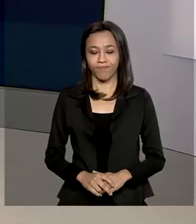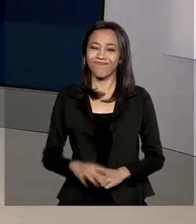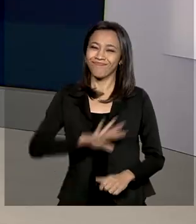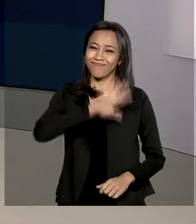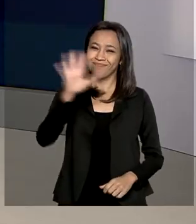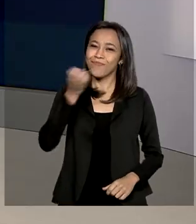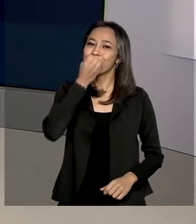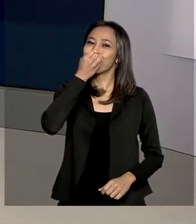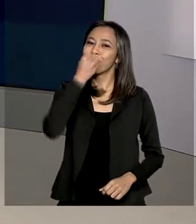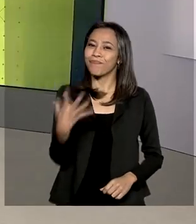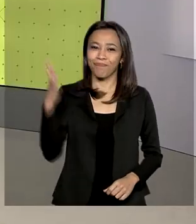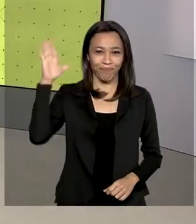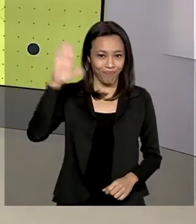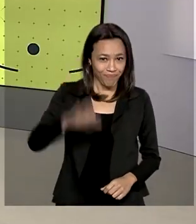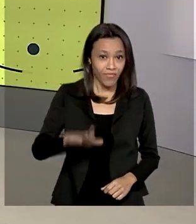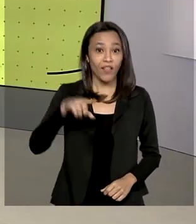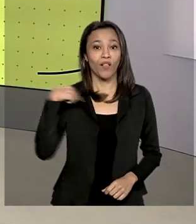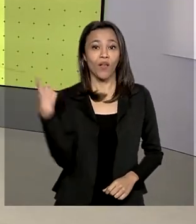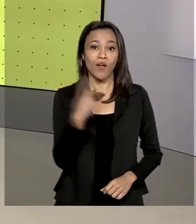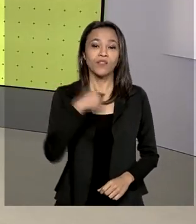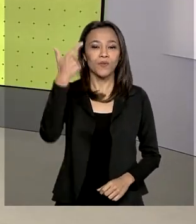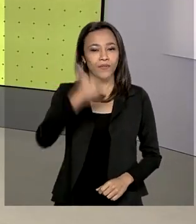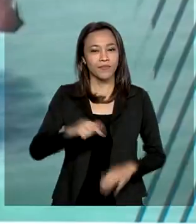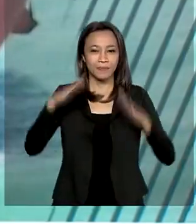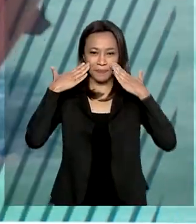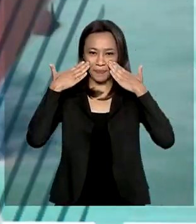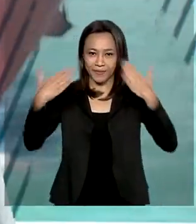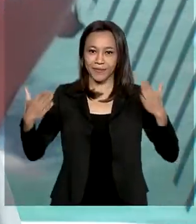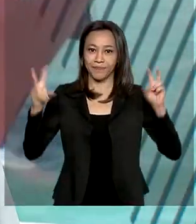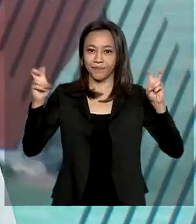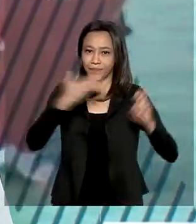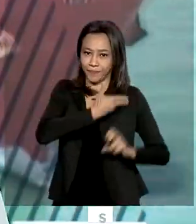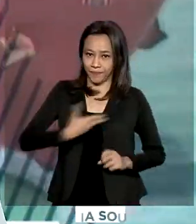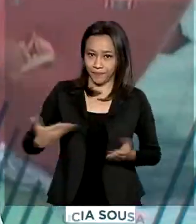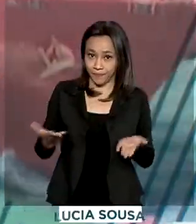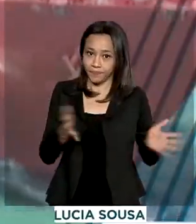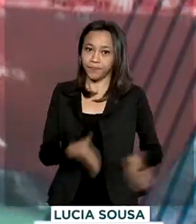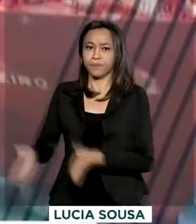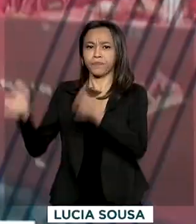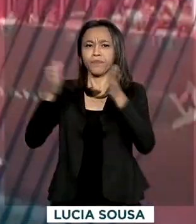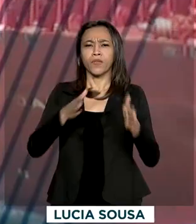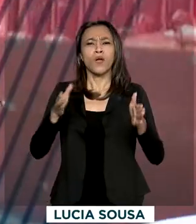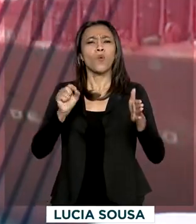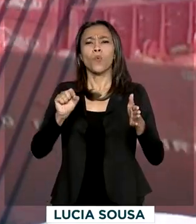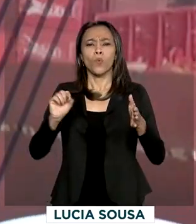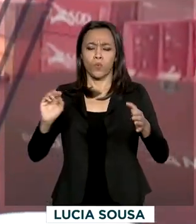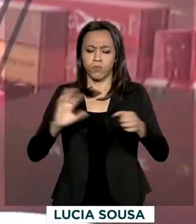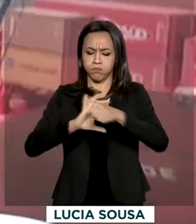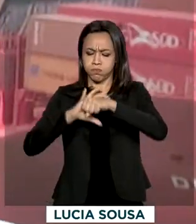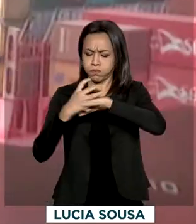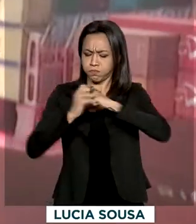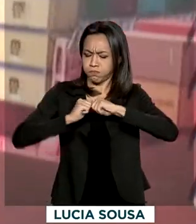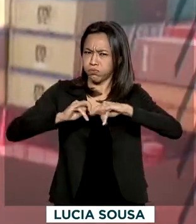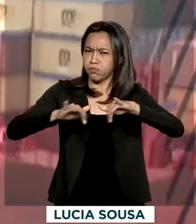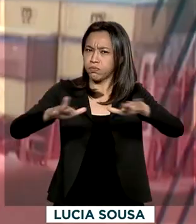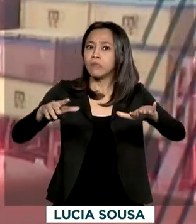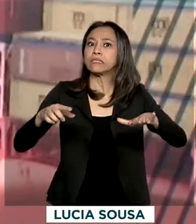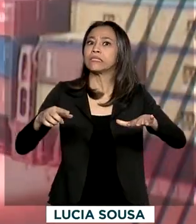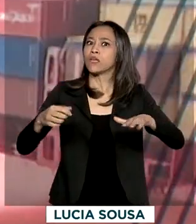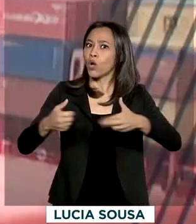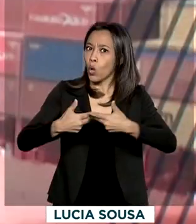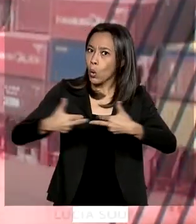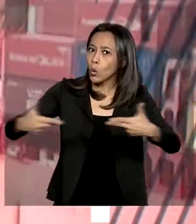Olá, boa tarde. Estamos de volta com o Governo Agora. Com a pandemia do novo coronavírus, muitas coisas